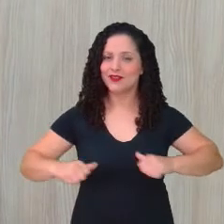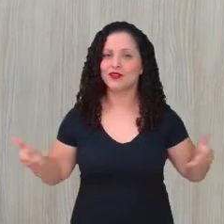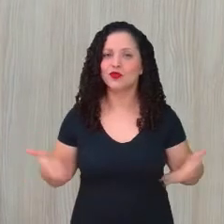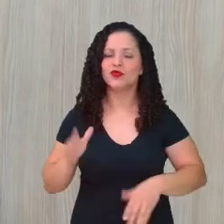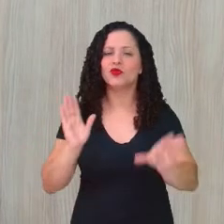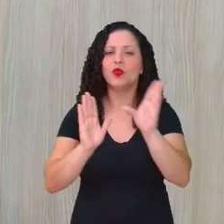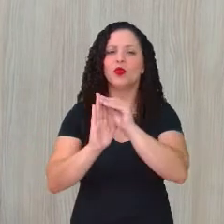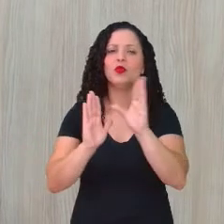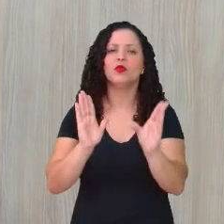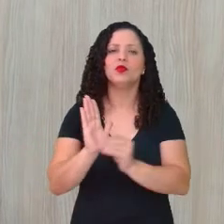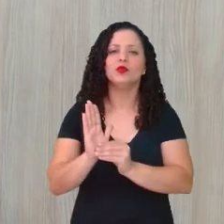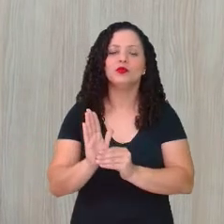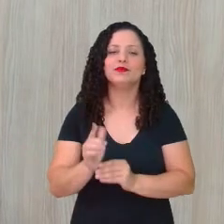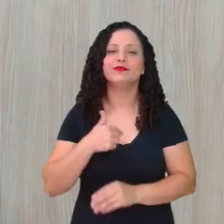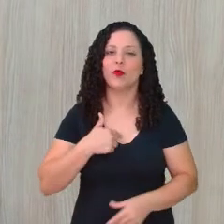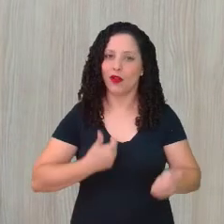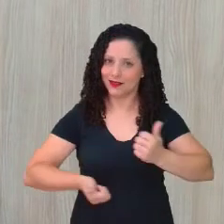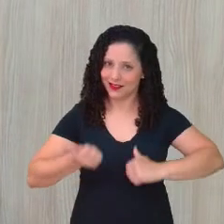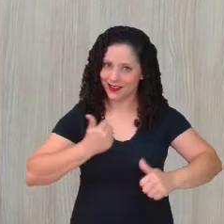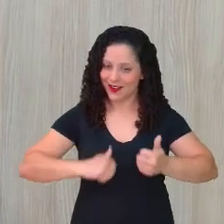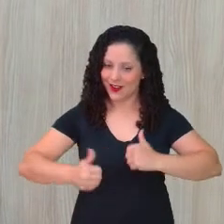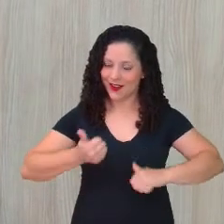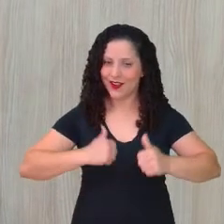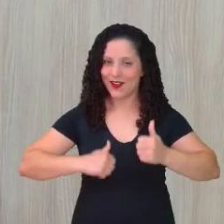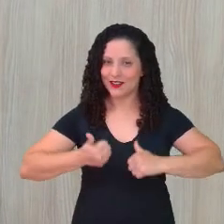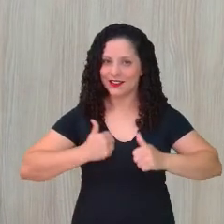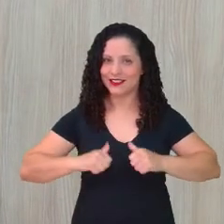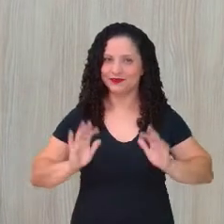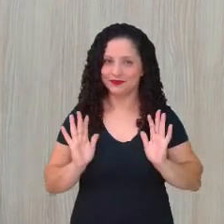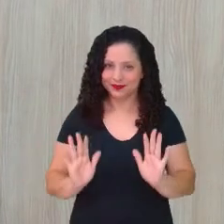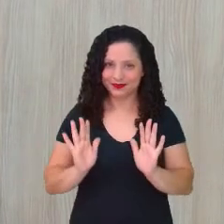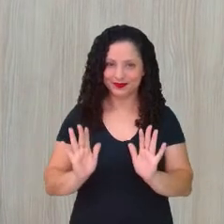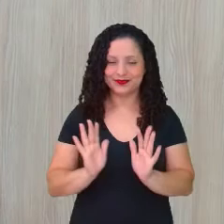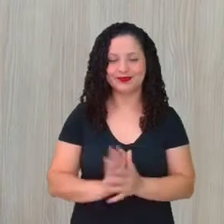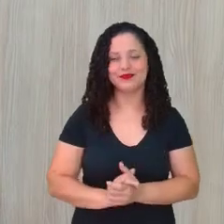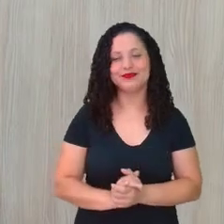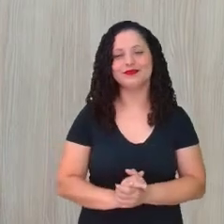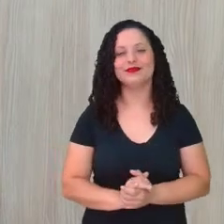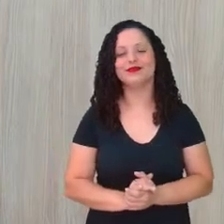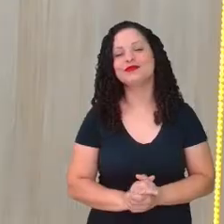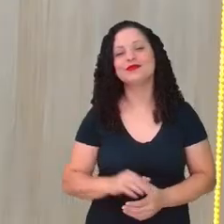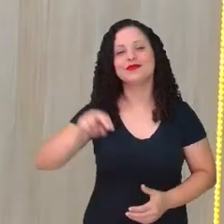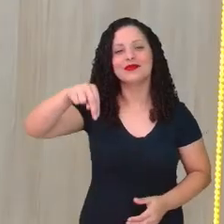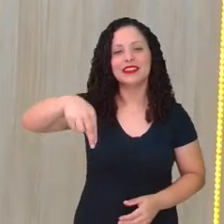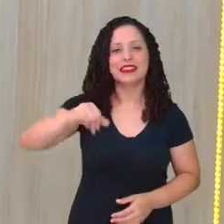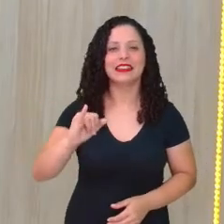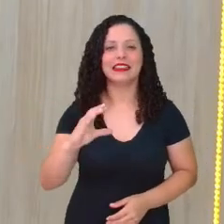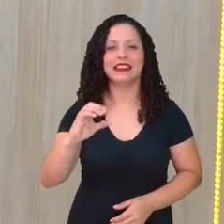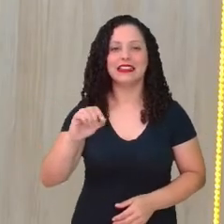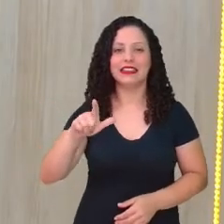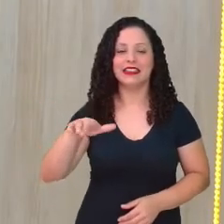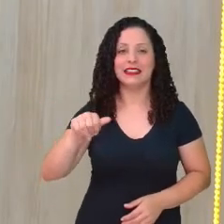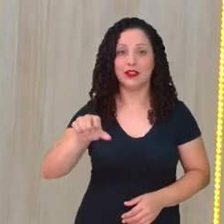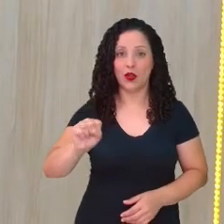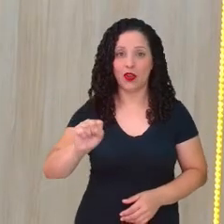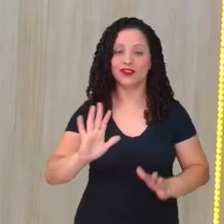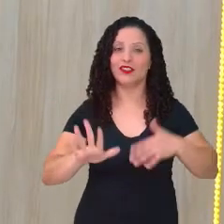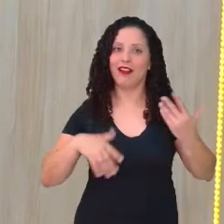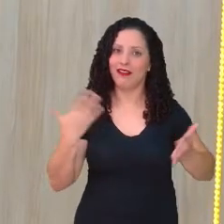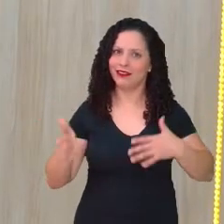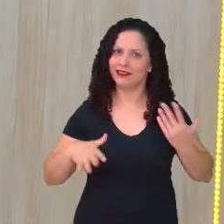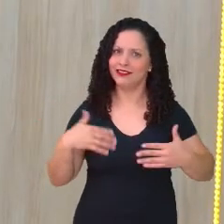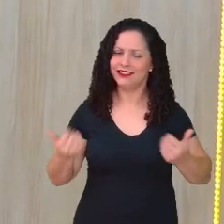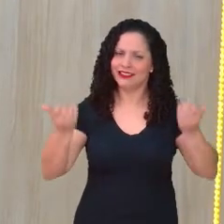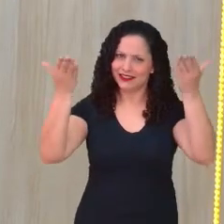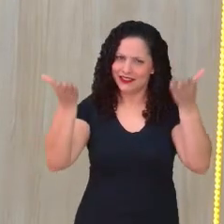Professora Adriana, estou aqui, ansiosa, viu? Então, eu já volto, pessoal. Nicolas, é uma alegria tê-lo aqui no nosso